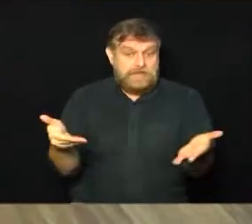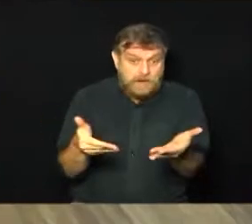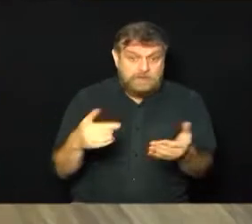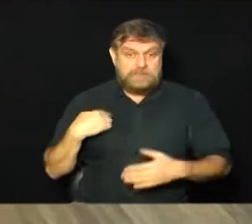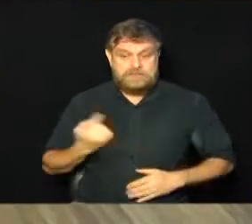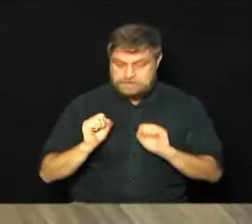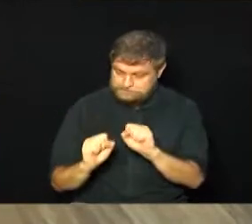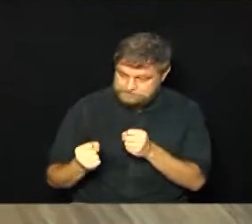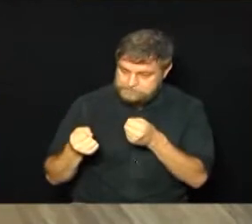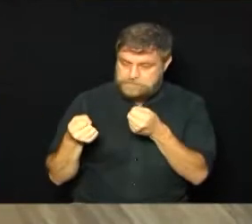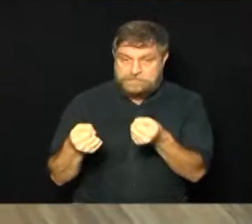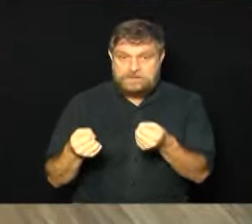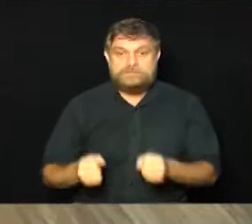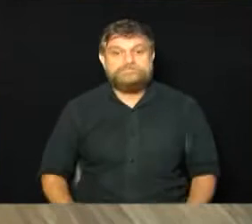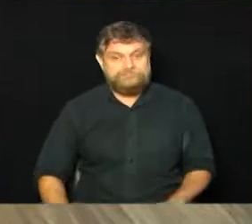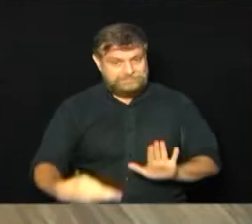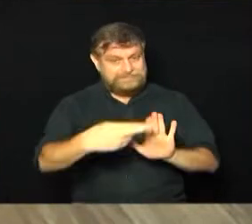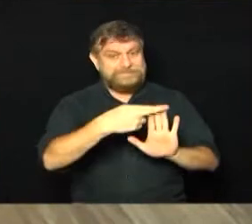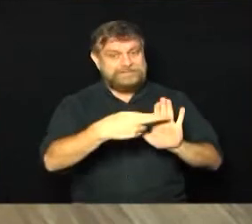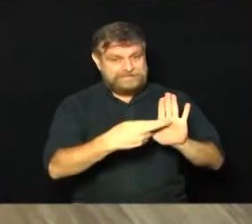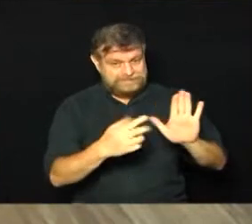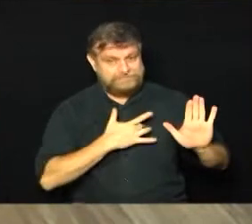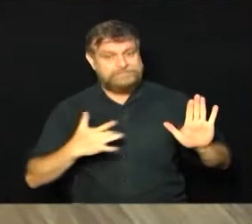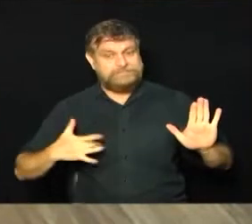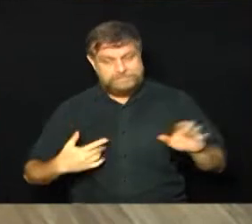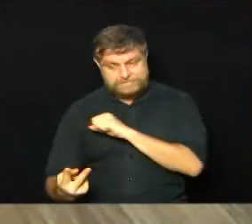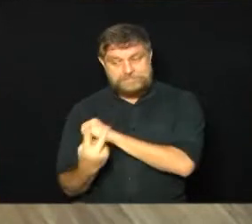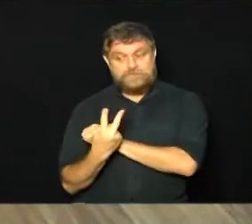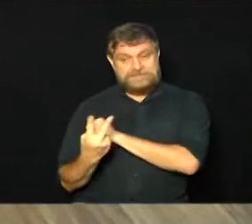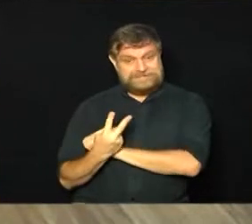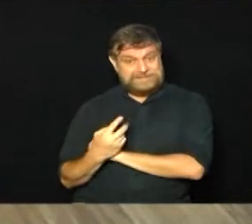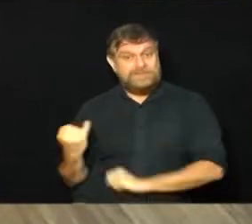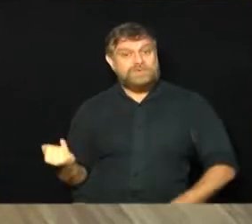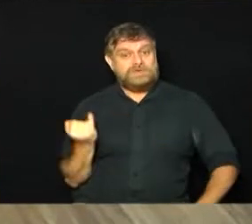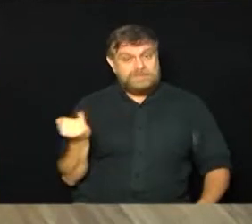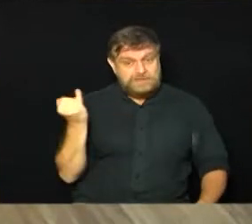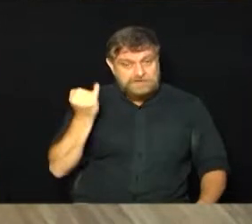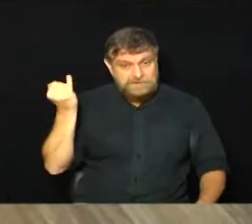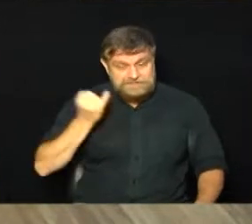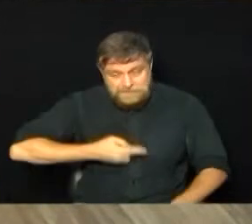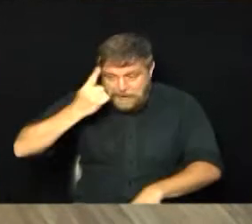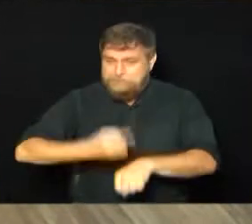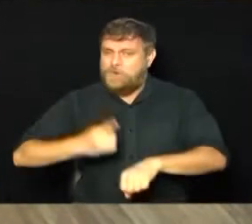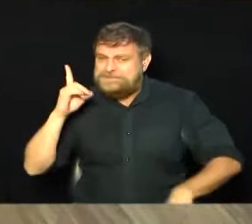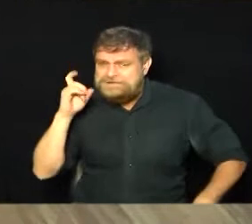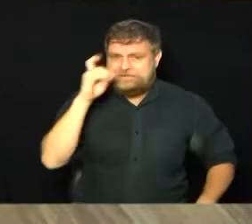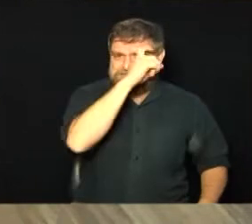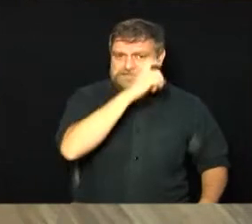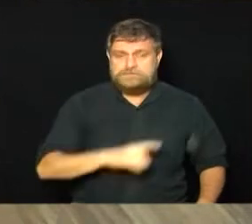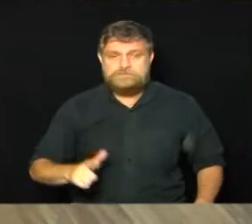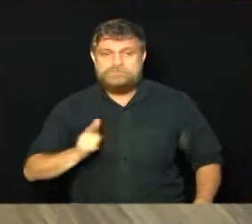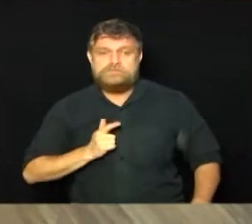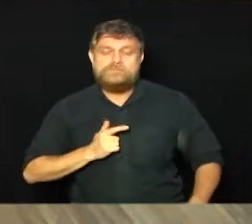sempre reforça os cuidados, né, a proteção tão importante nesse momento tão crítico. E por falar em